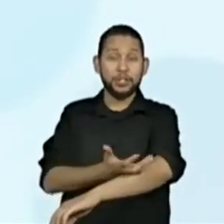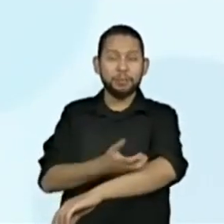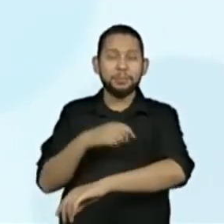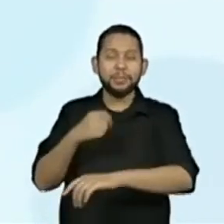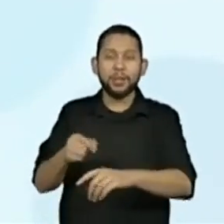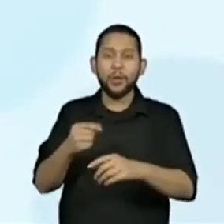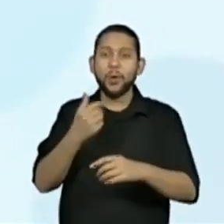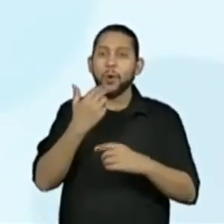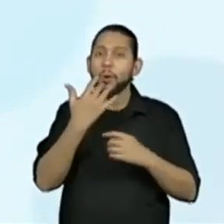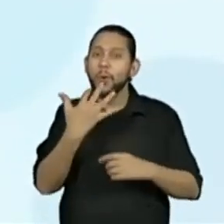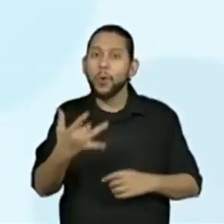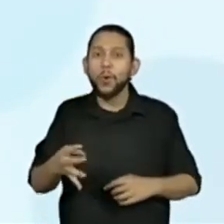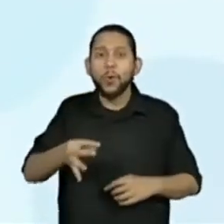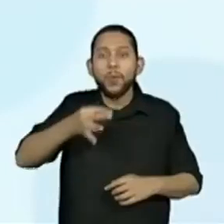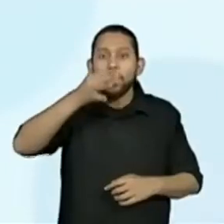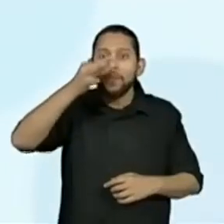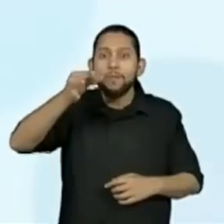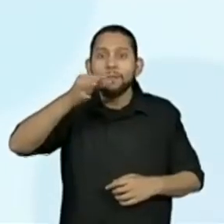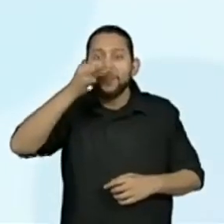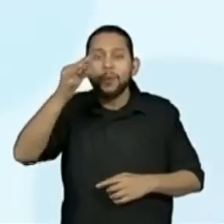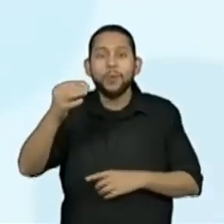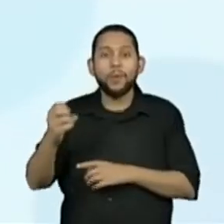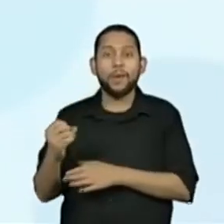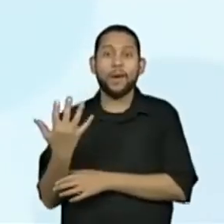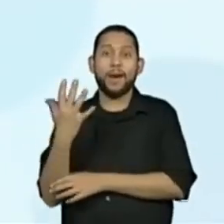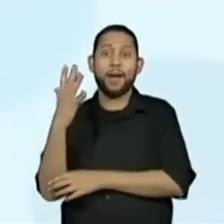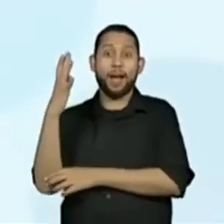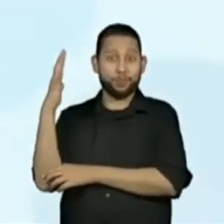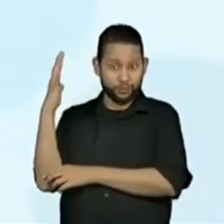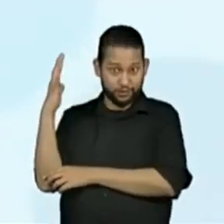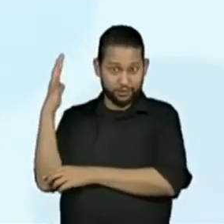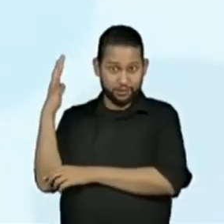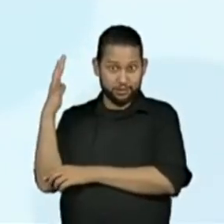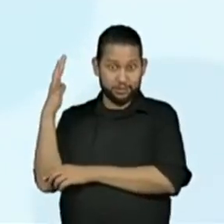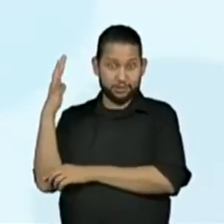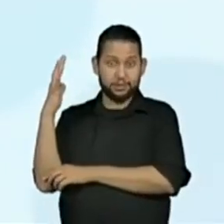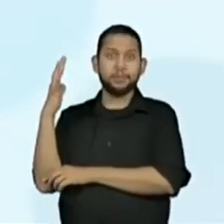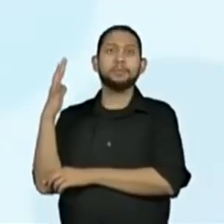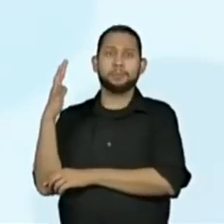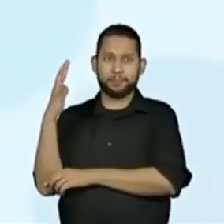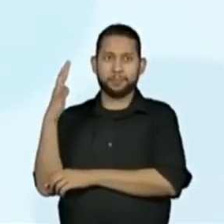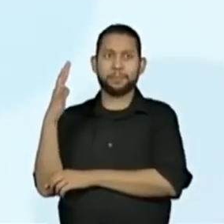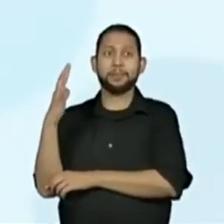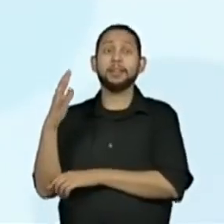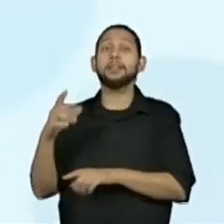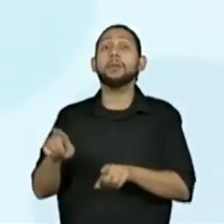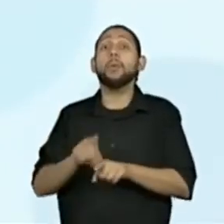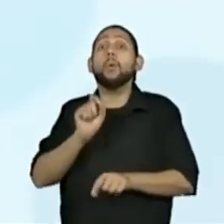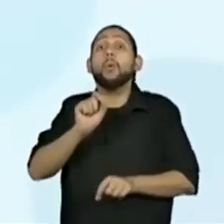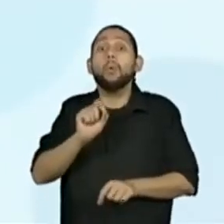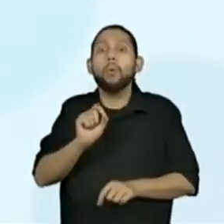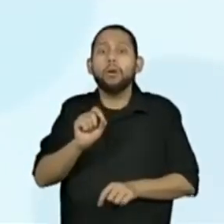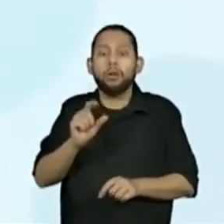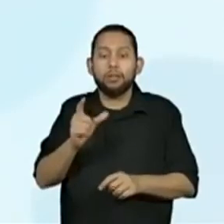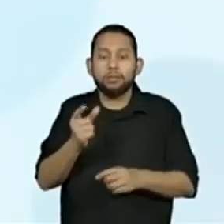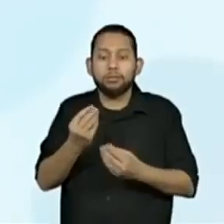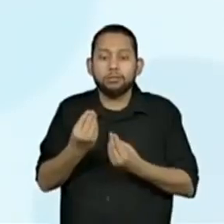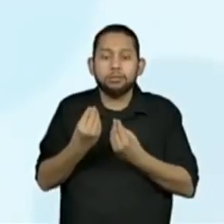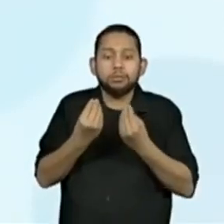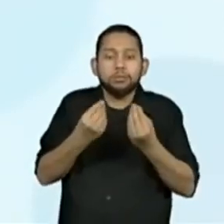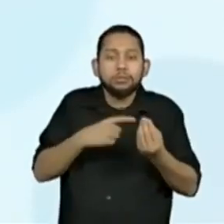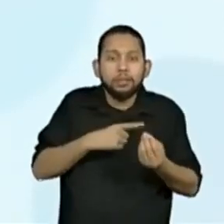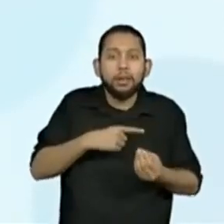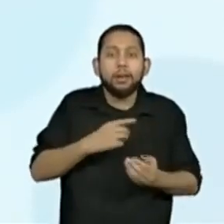árvores que, além de pontinhos, o homem dão casa e comida para os animais,